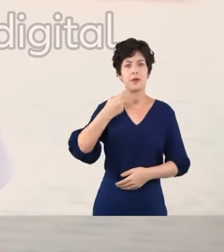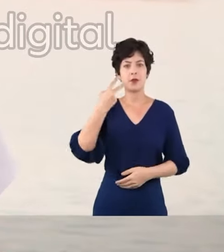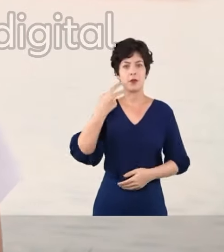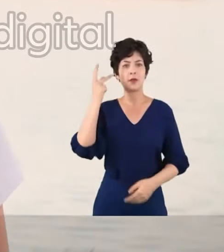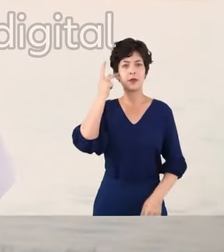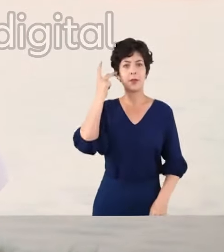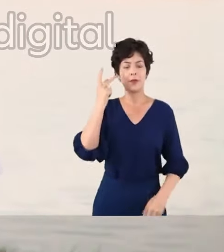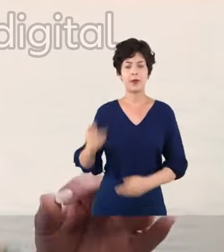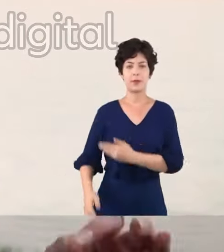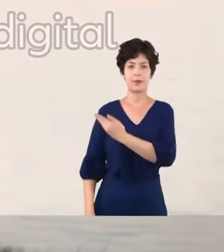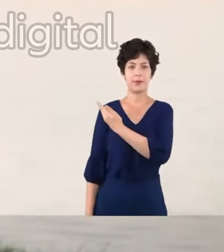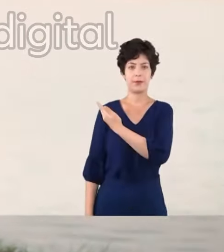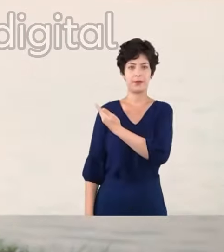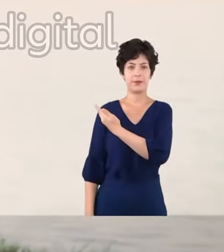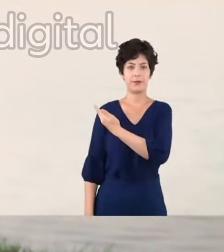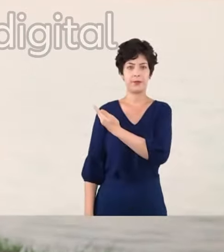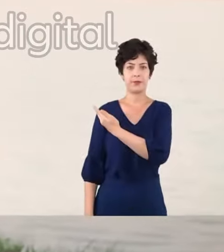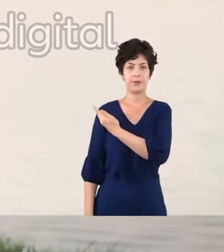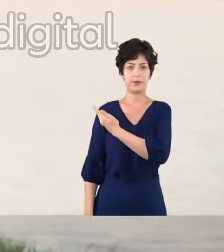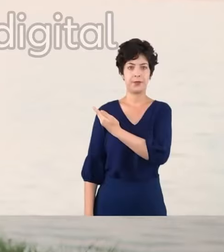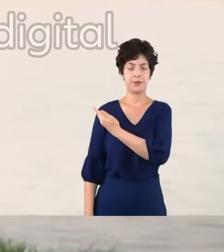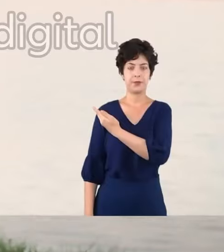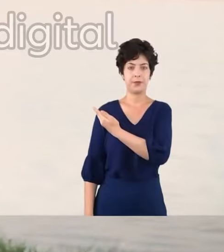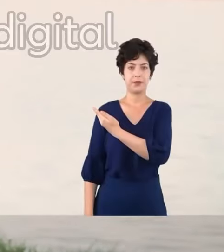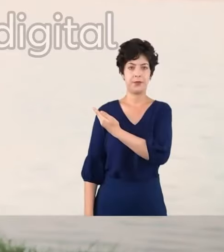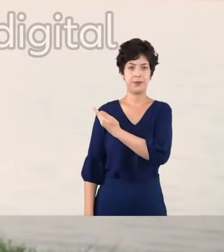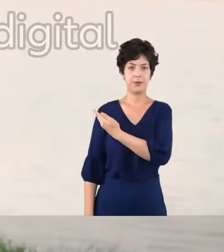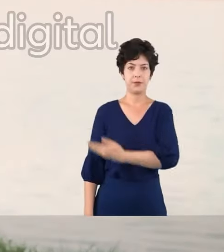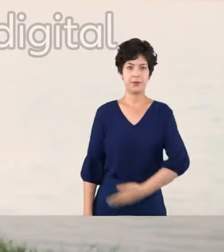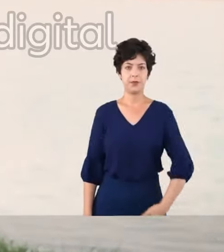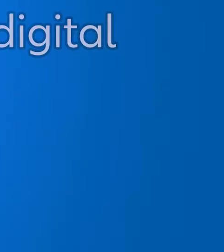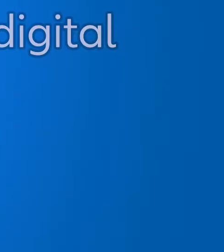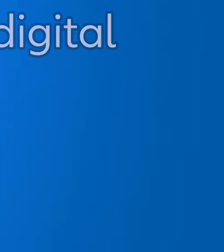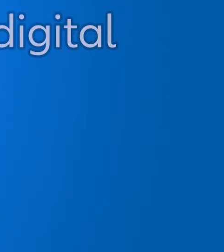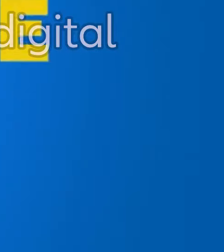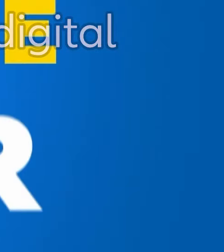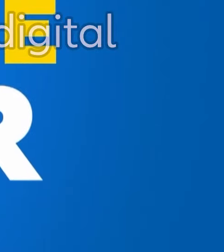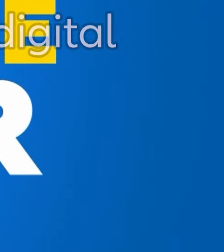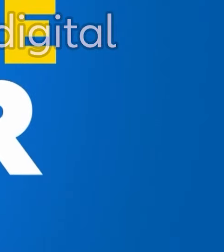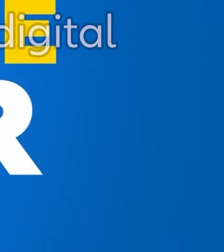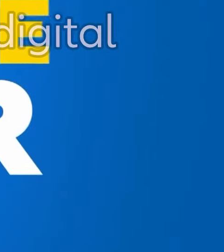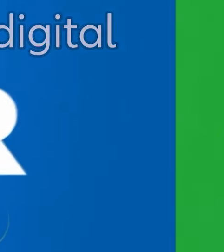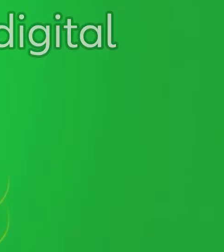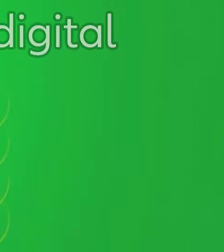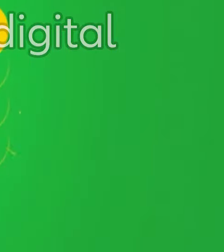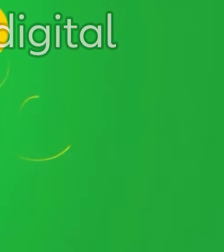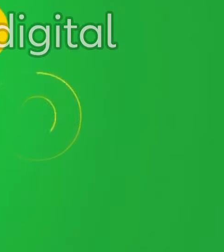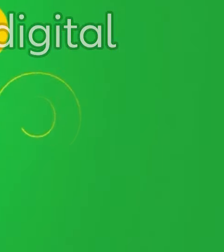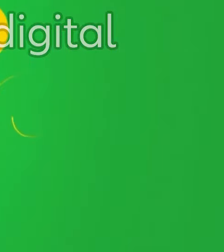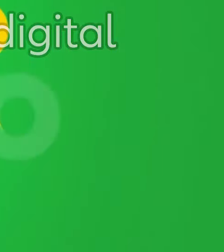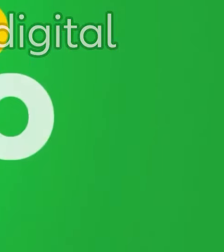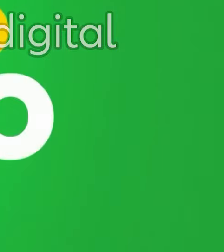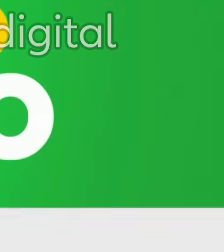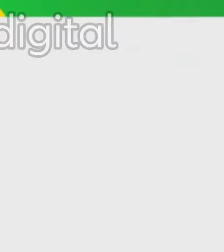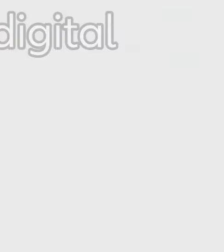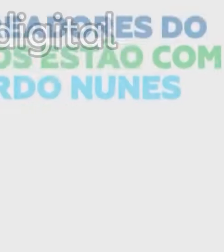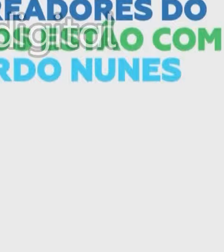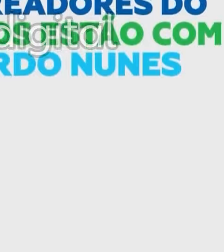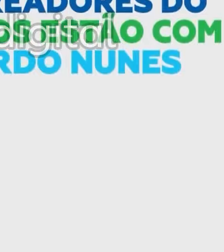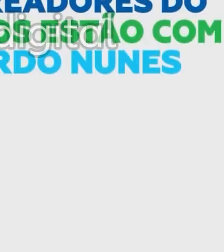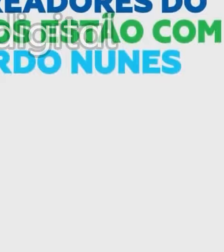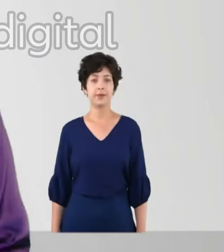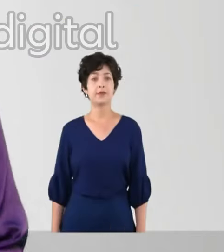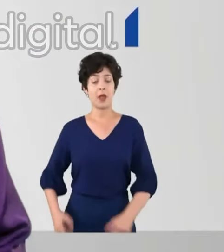Para a vereadora de São Paulo, vote Ana Carolina Oliveira. Vote 20 mil. Isso não pode parar. Isso é caminho seguro.